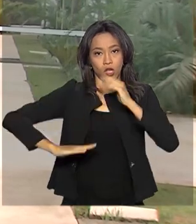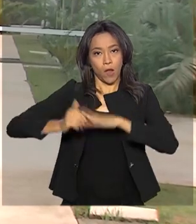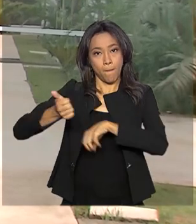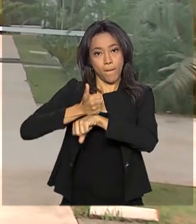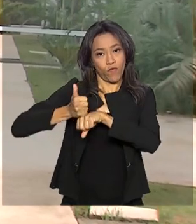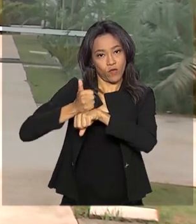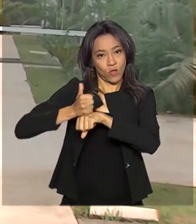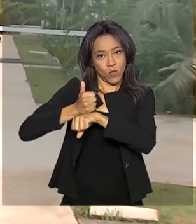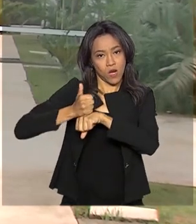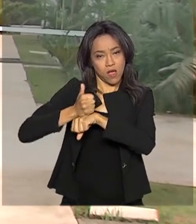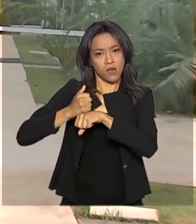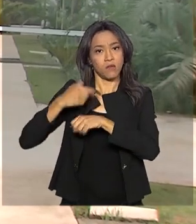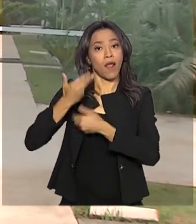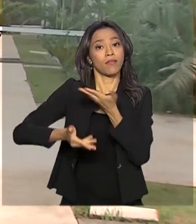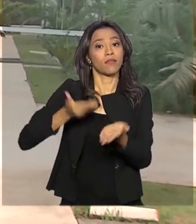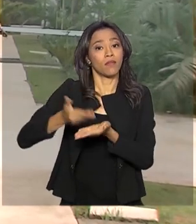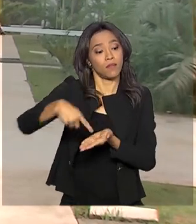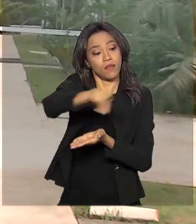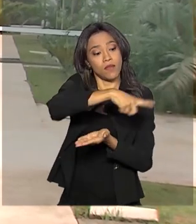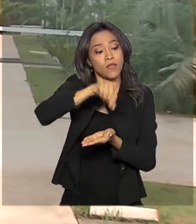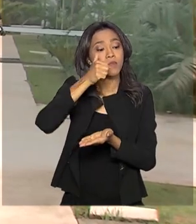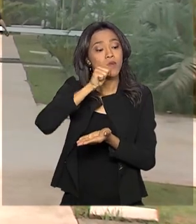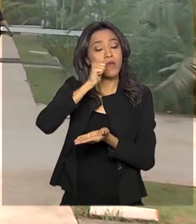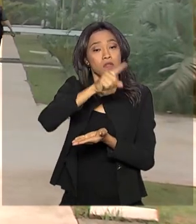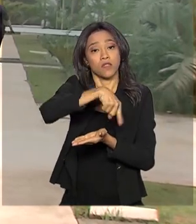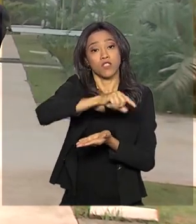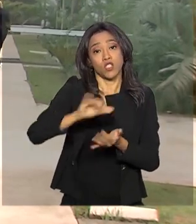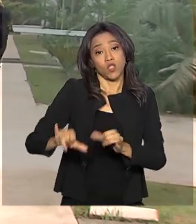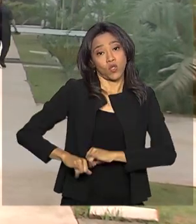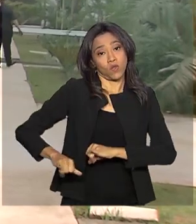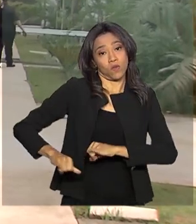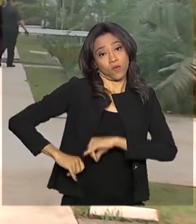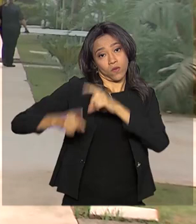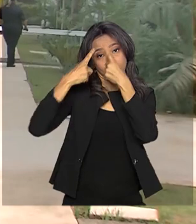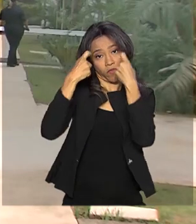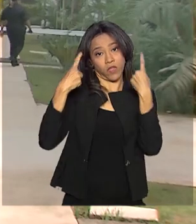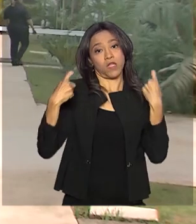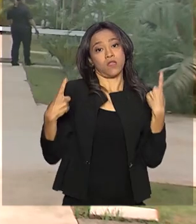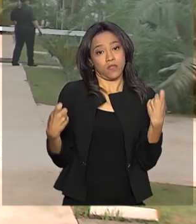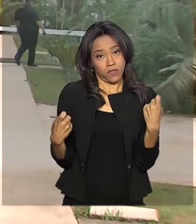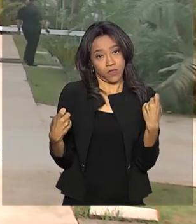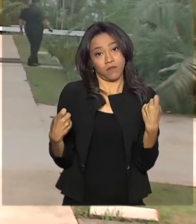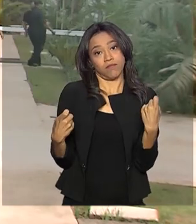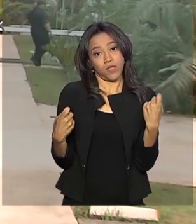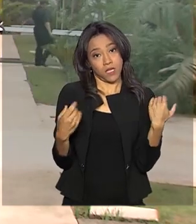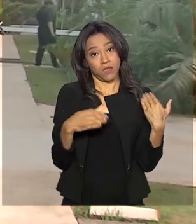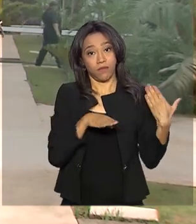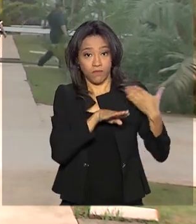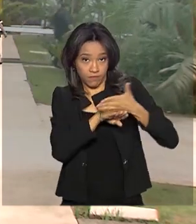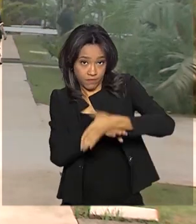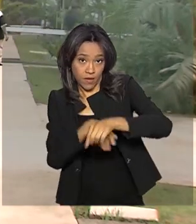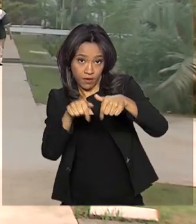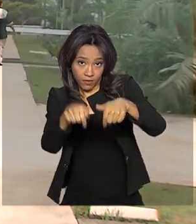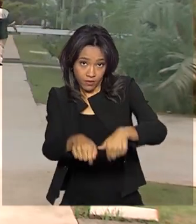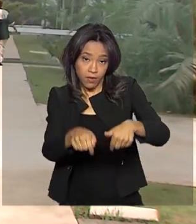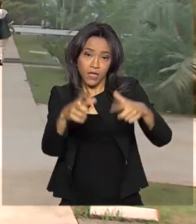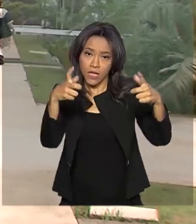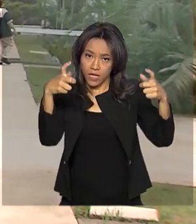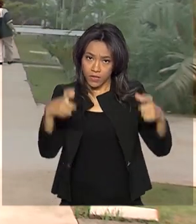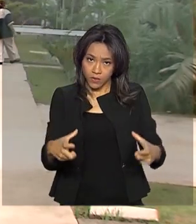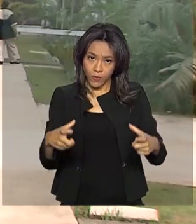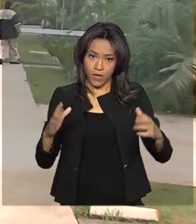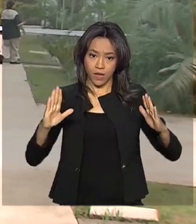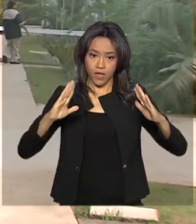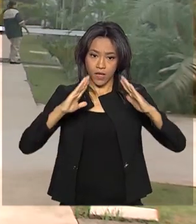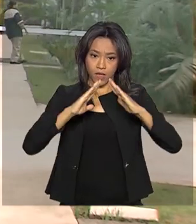mulheres que sofrerem qualquer tipo de violência e passarem por aqui. A casa é composta